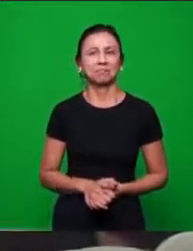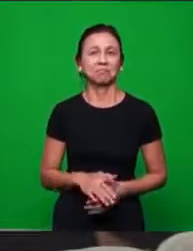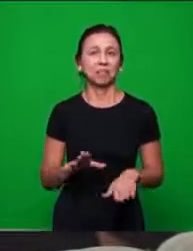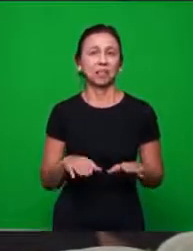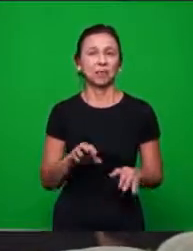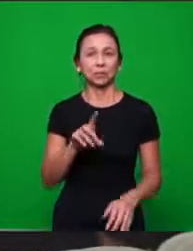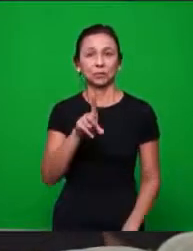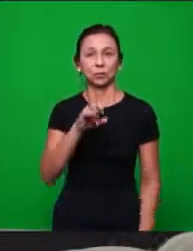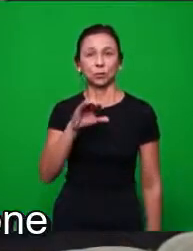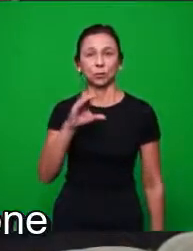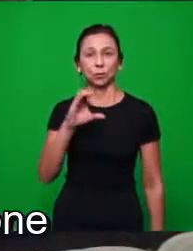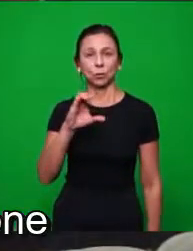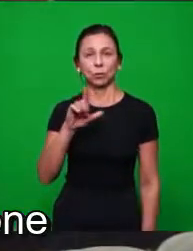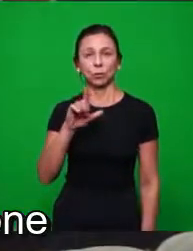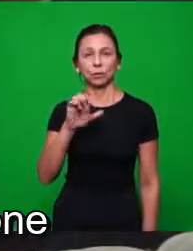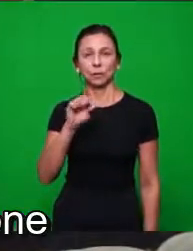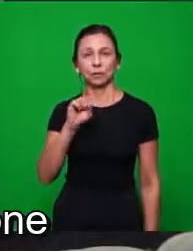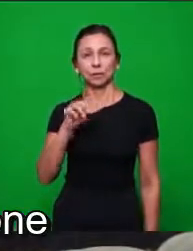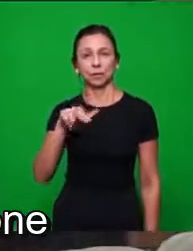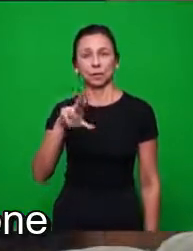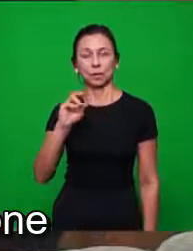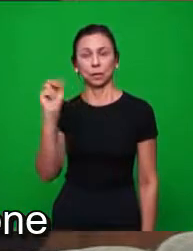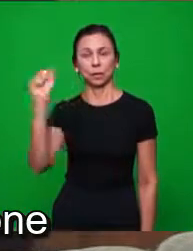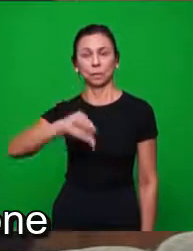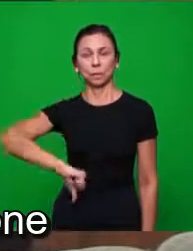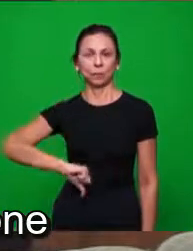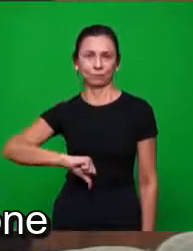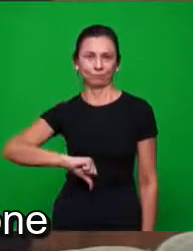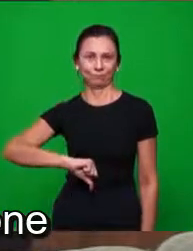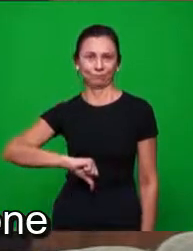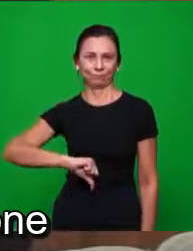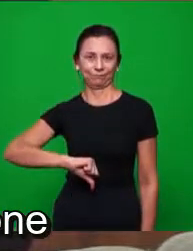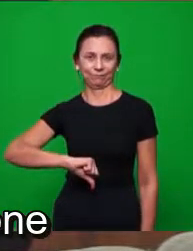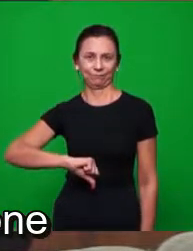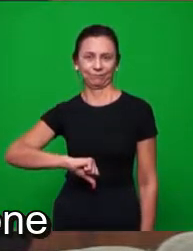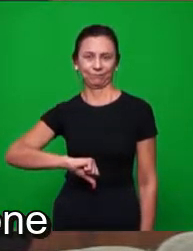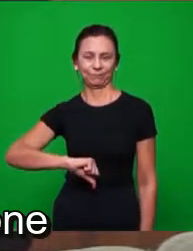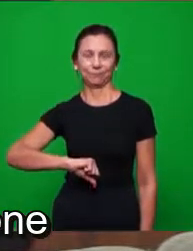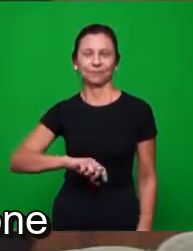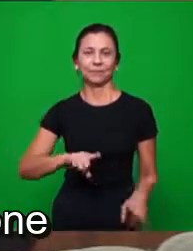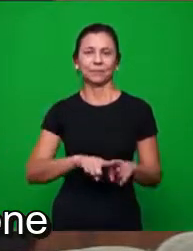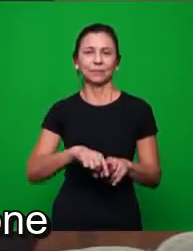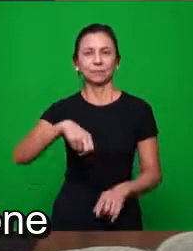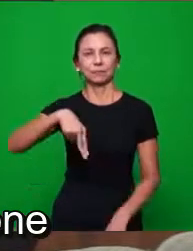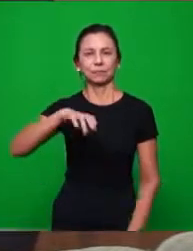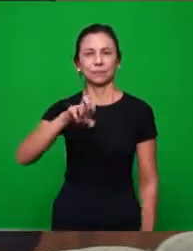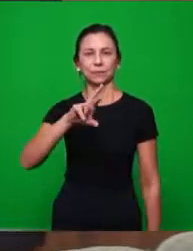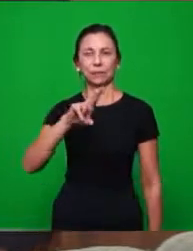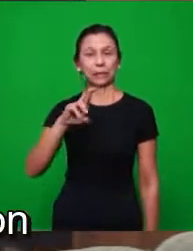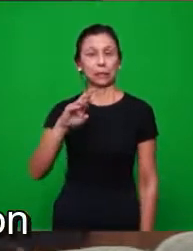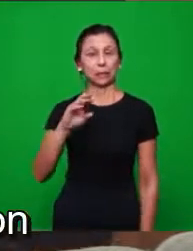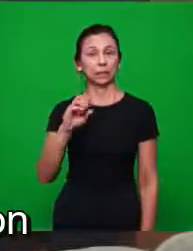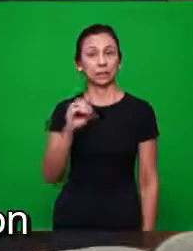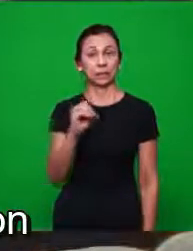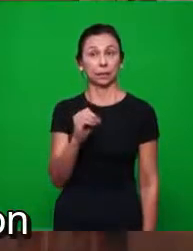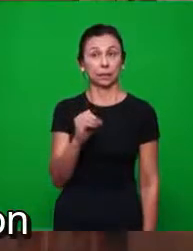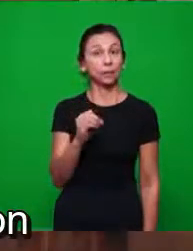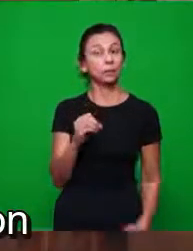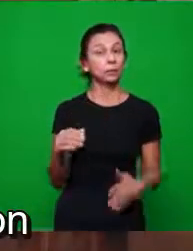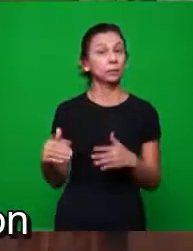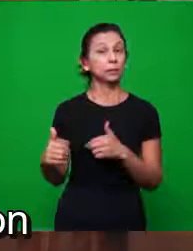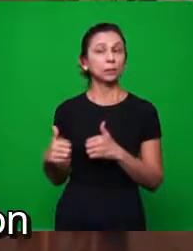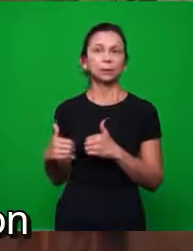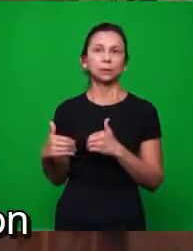piores aqui. Esse aqui. Além de Nero, que foi aquele grande que deu início